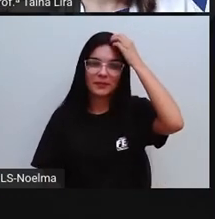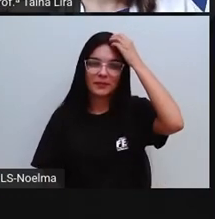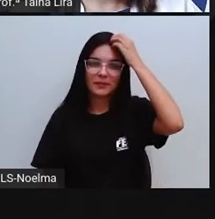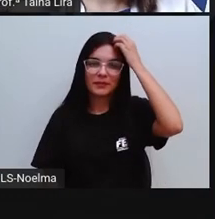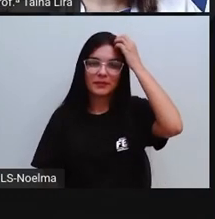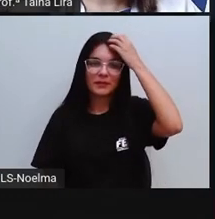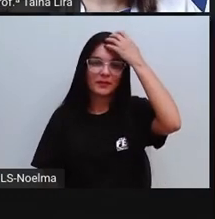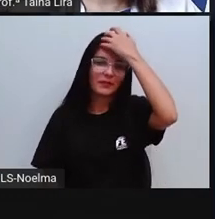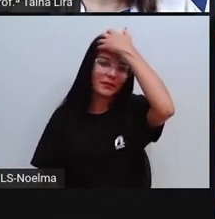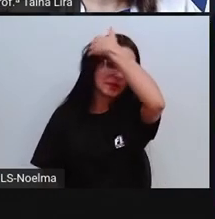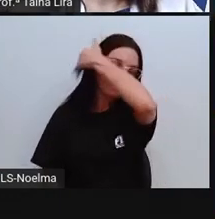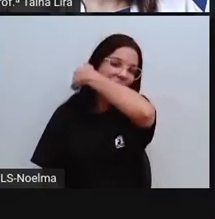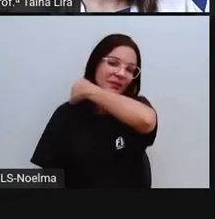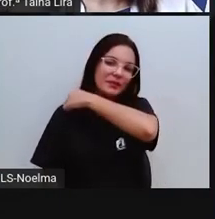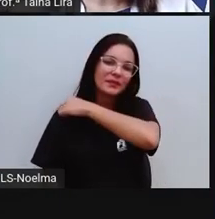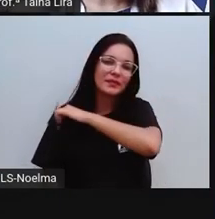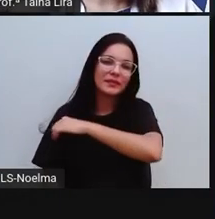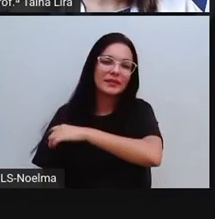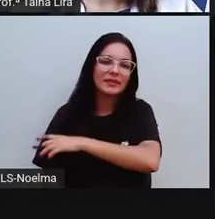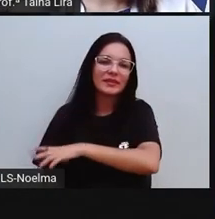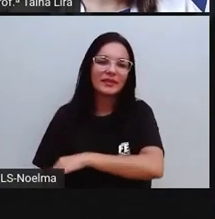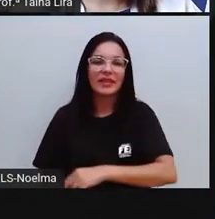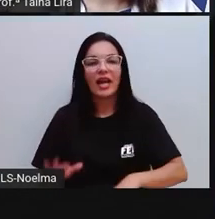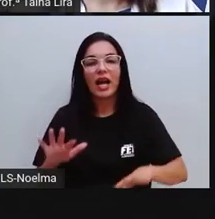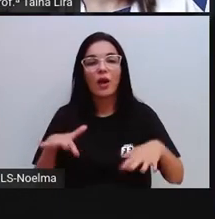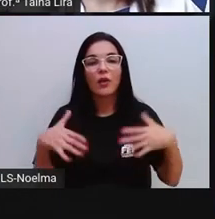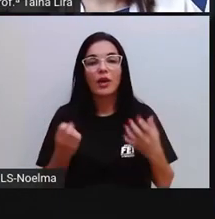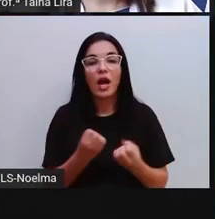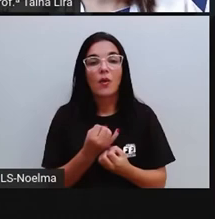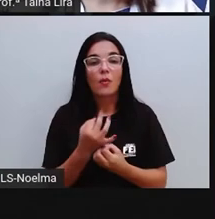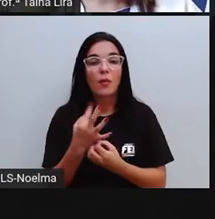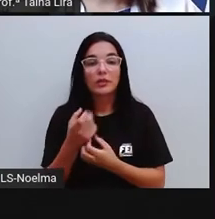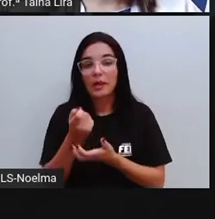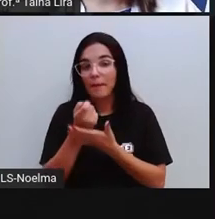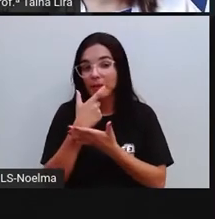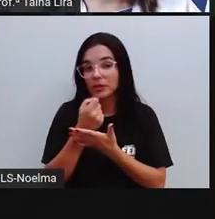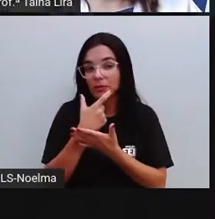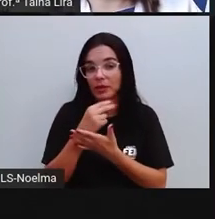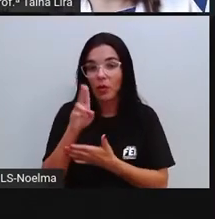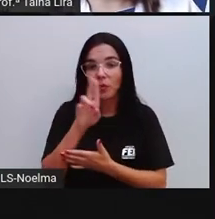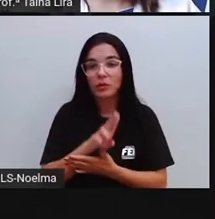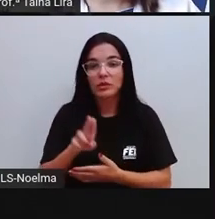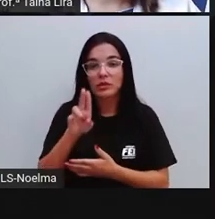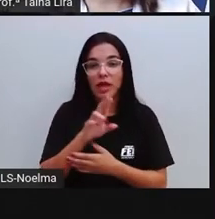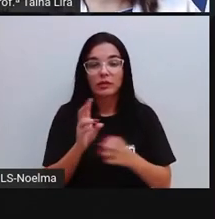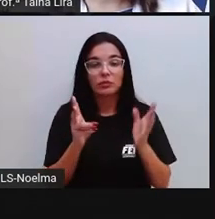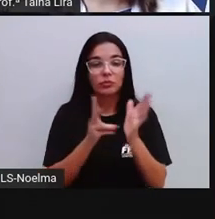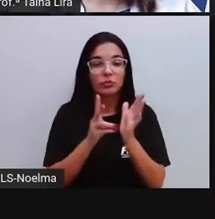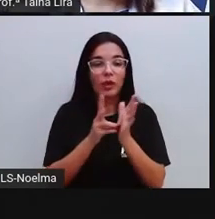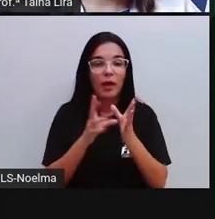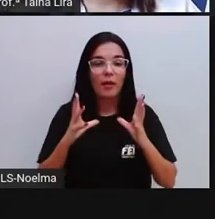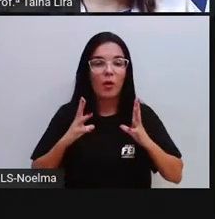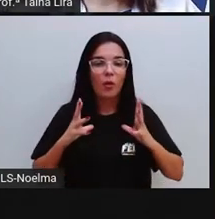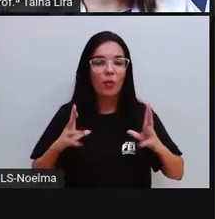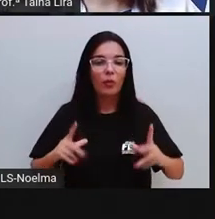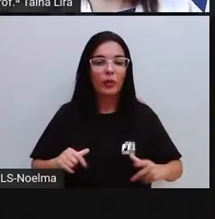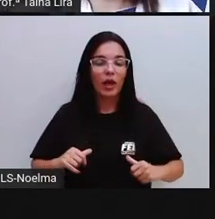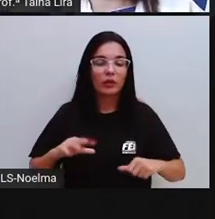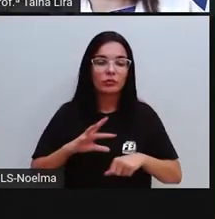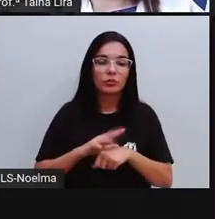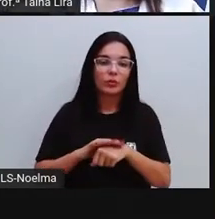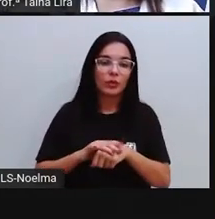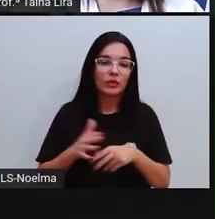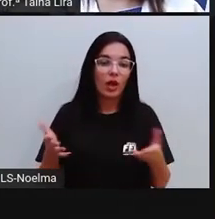Pergunta 2. Quais medicamentos eram utilizados pelos indígenas para curar doenças e que